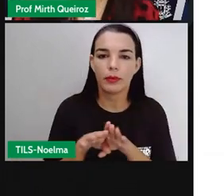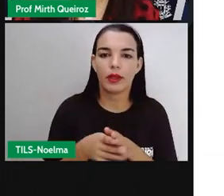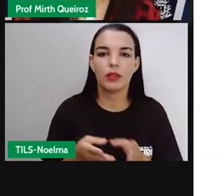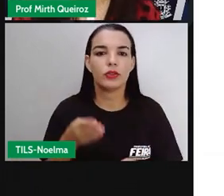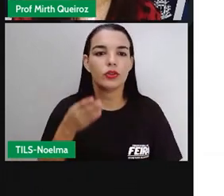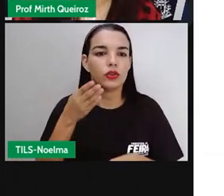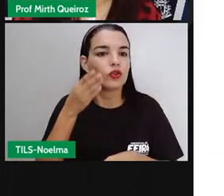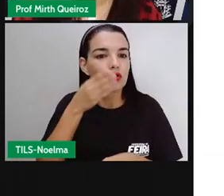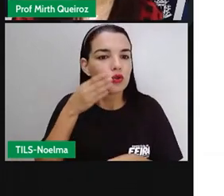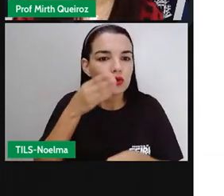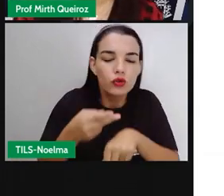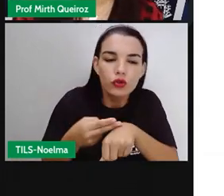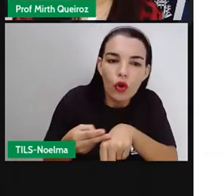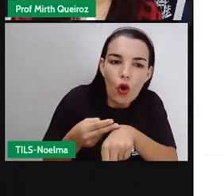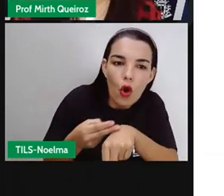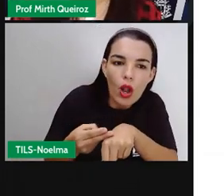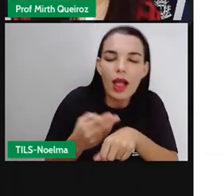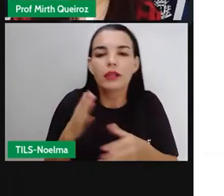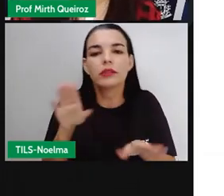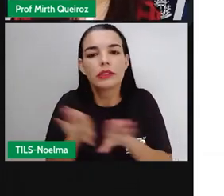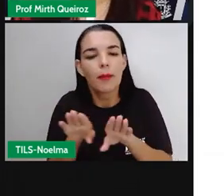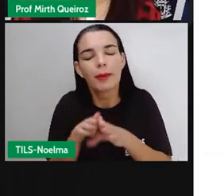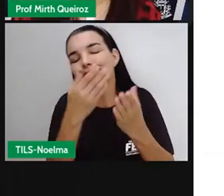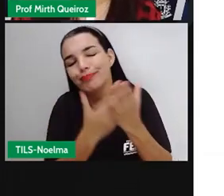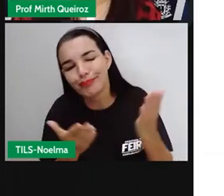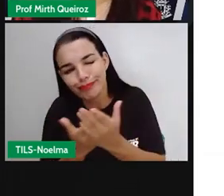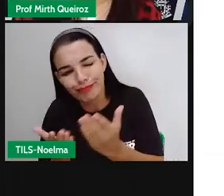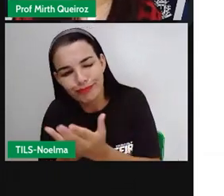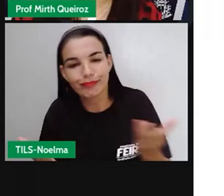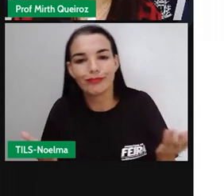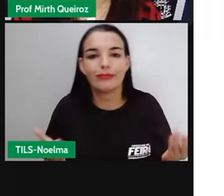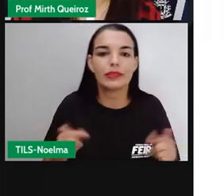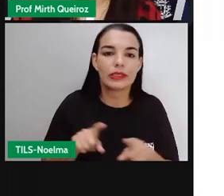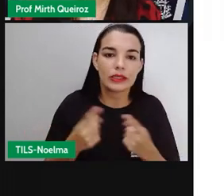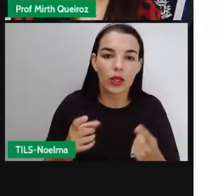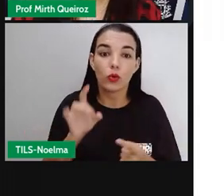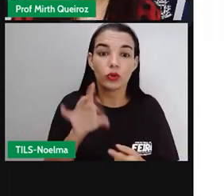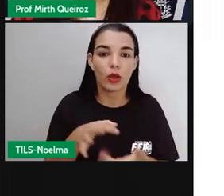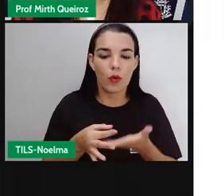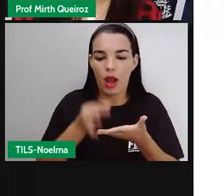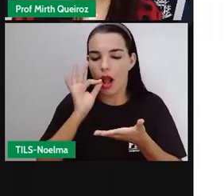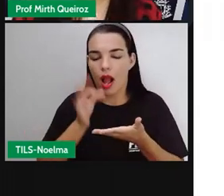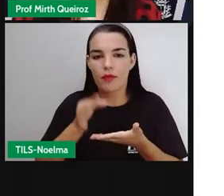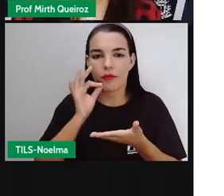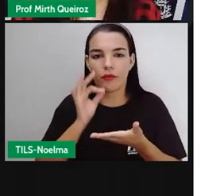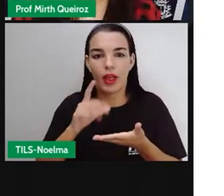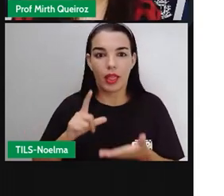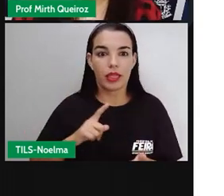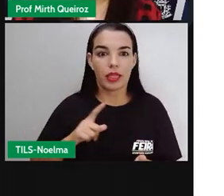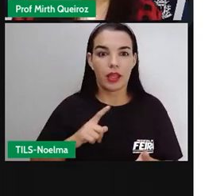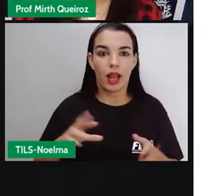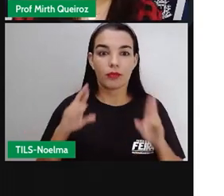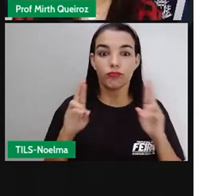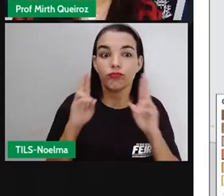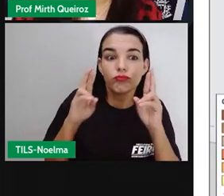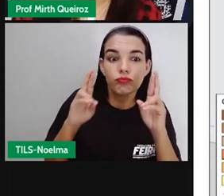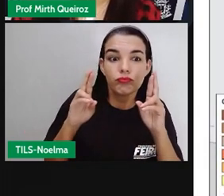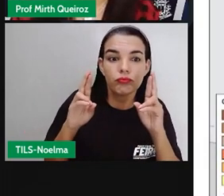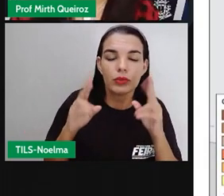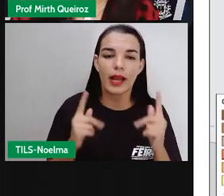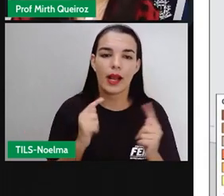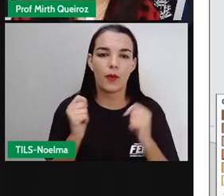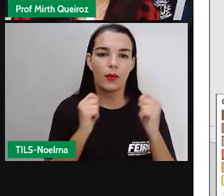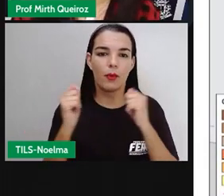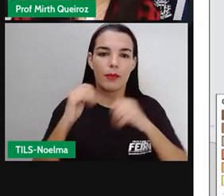também não estava legal. Então, eles perceberam que a solução seria aí a produção, né, do café.